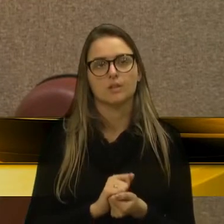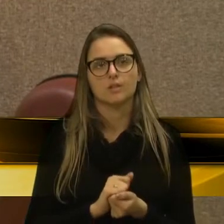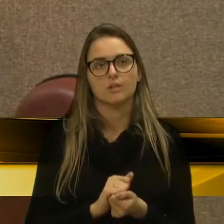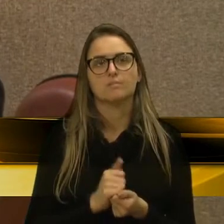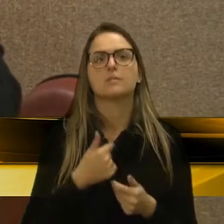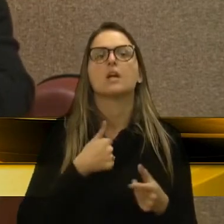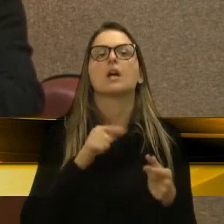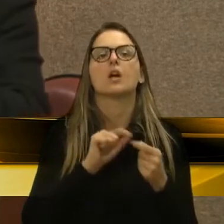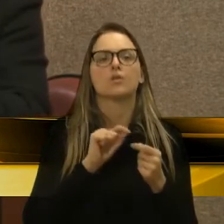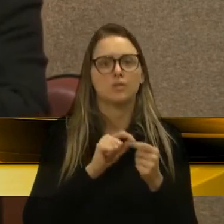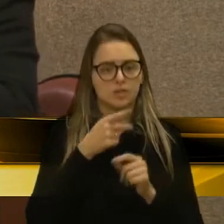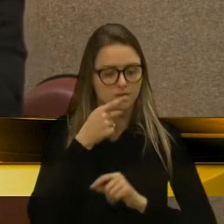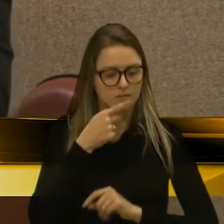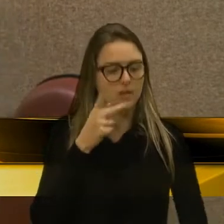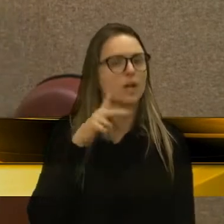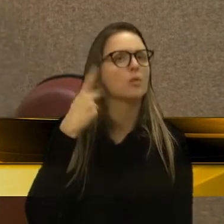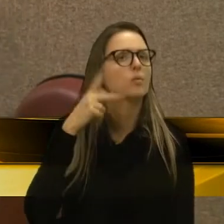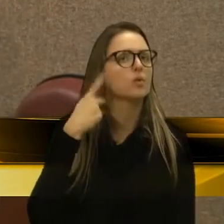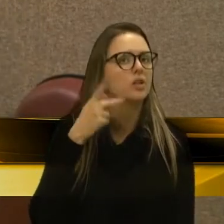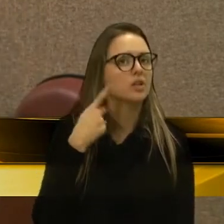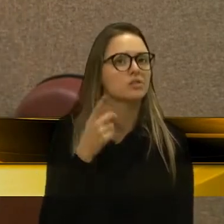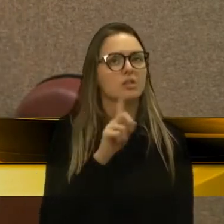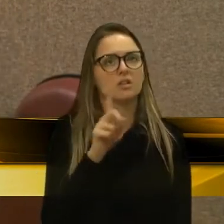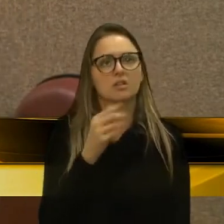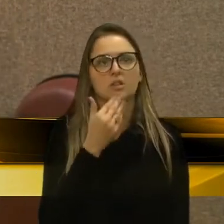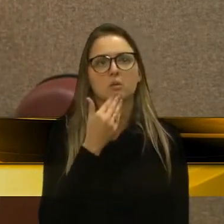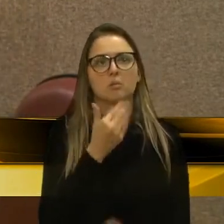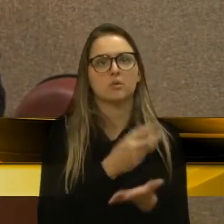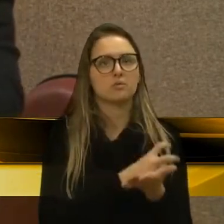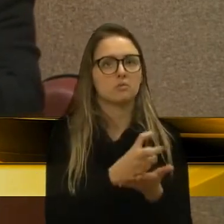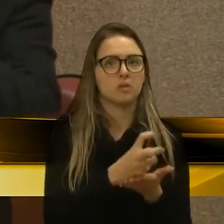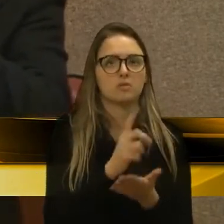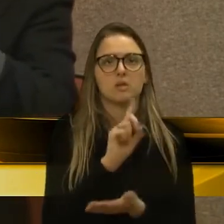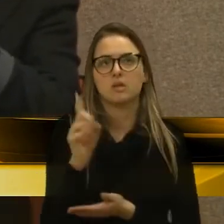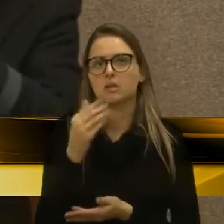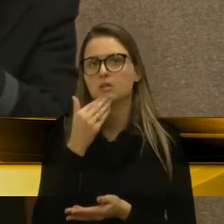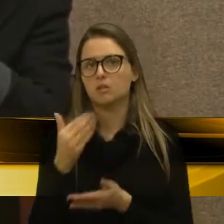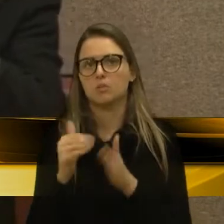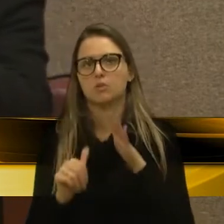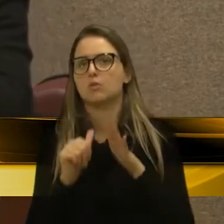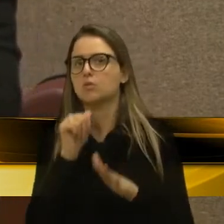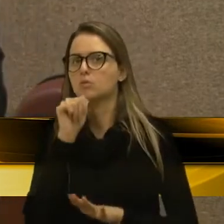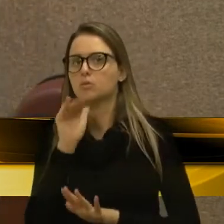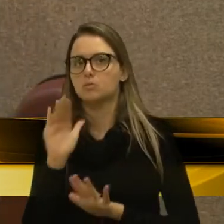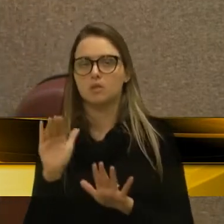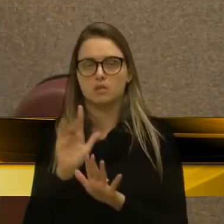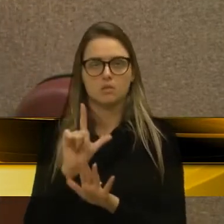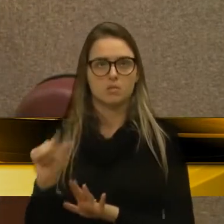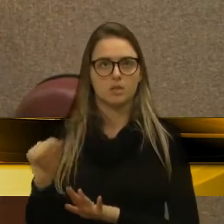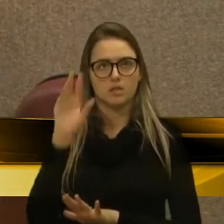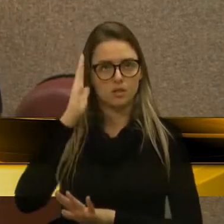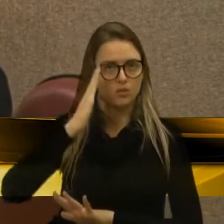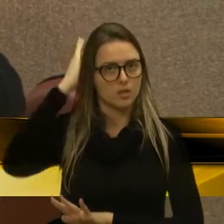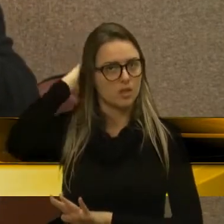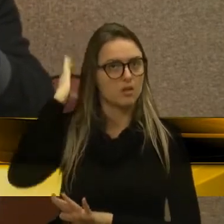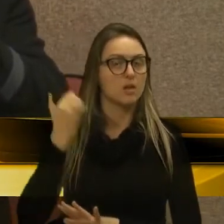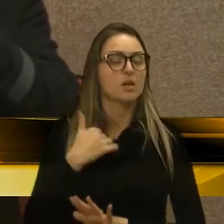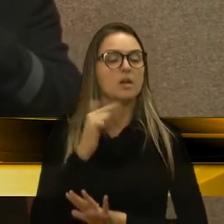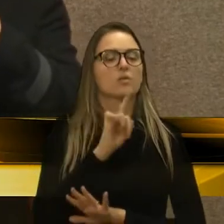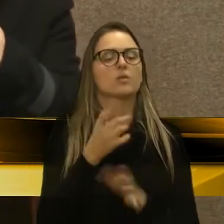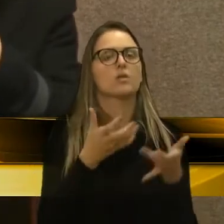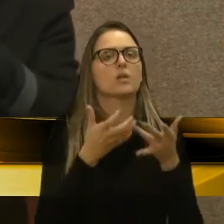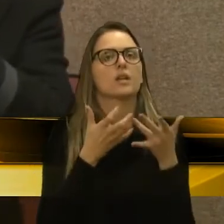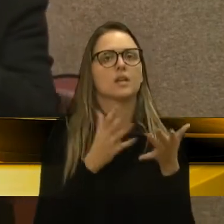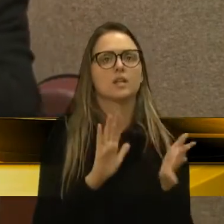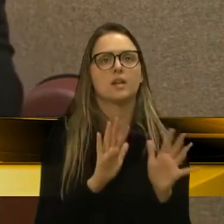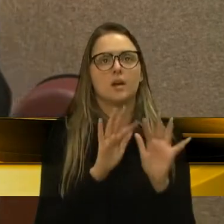Fiz uma fala política, ninguém pediu o impeachment do prefeito, ninguém pediu a suspensão do prefeito, ninguém estava querendo arrancar